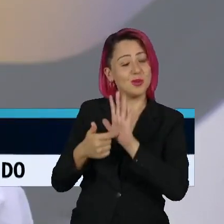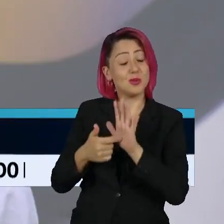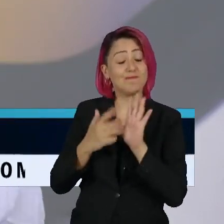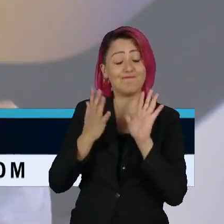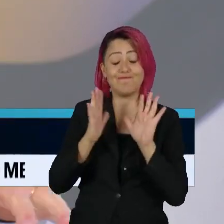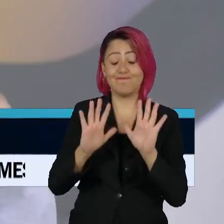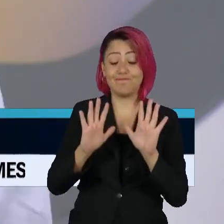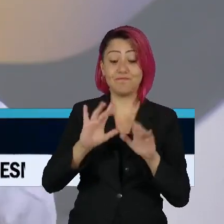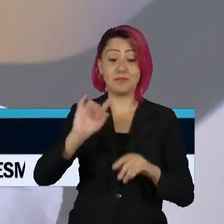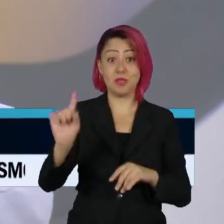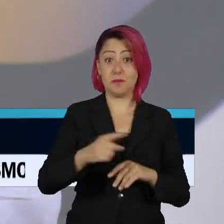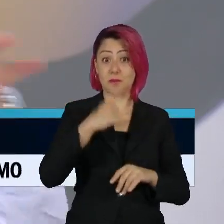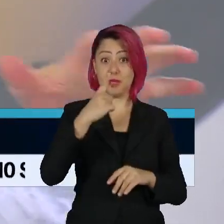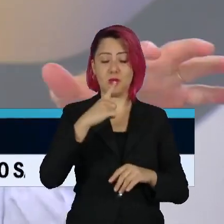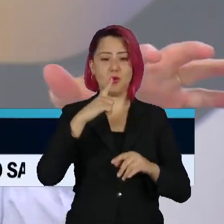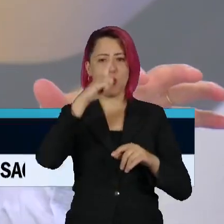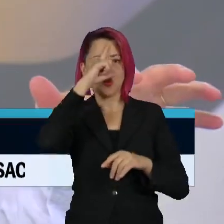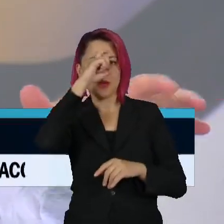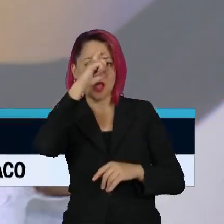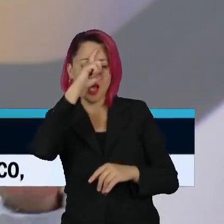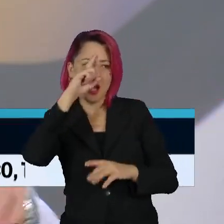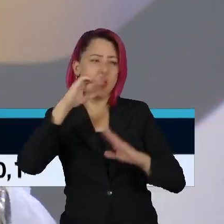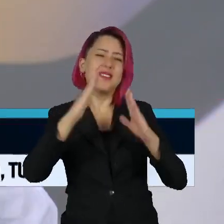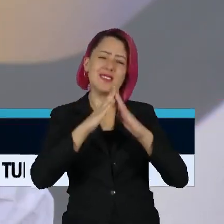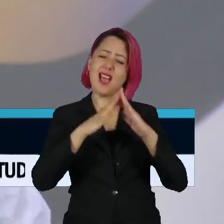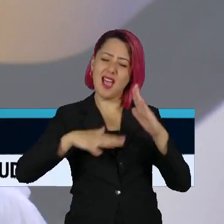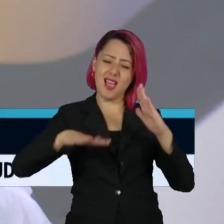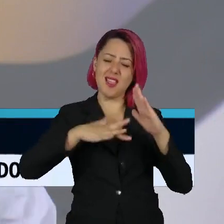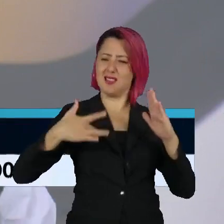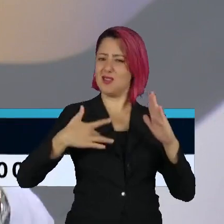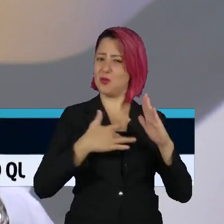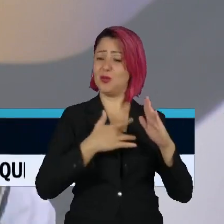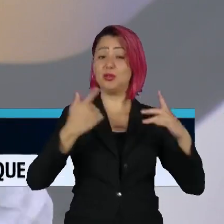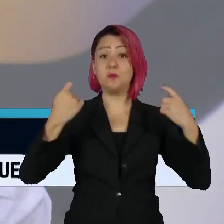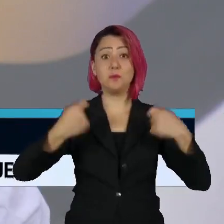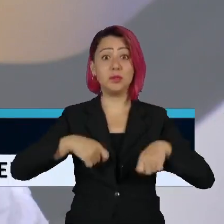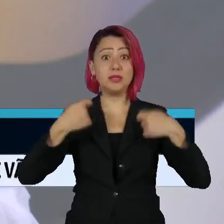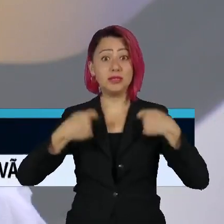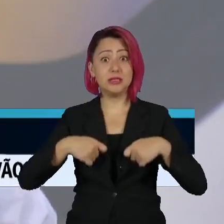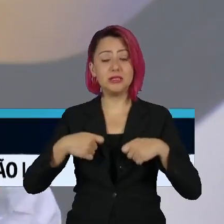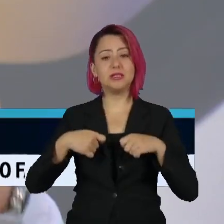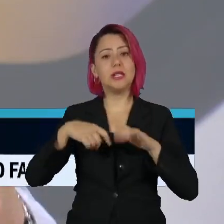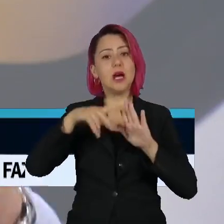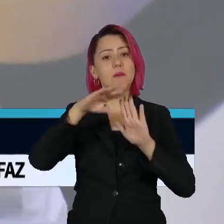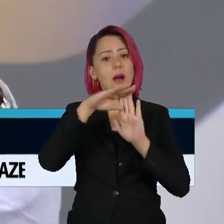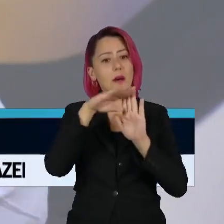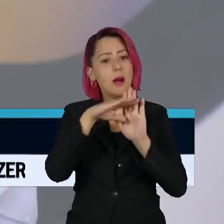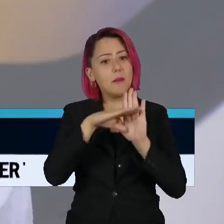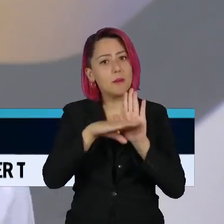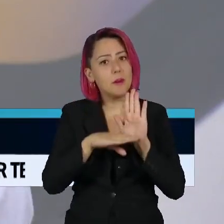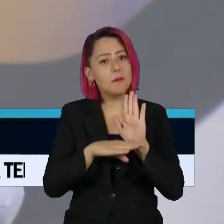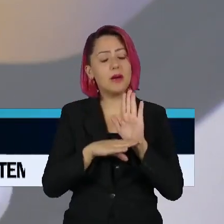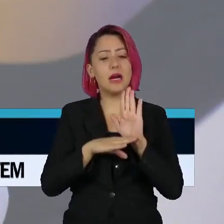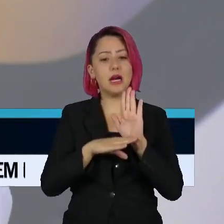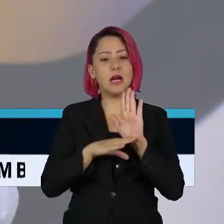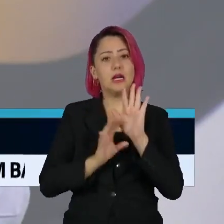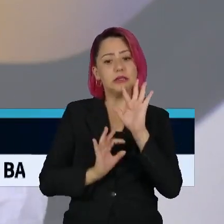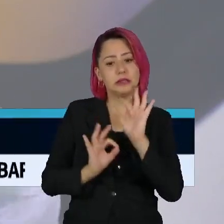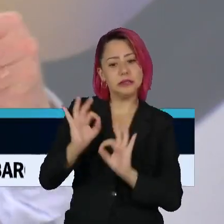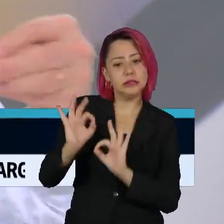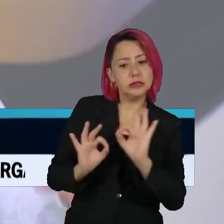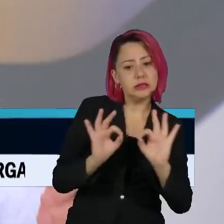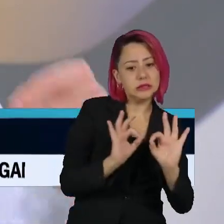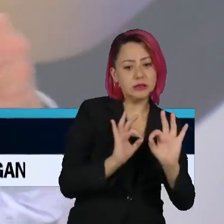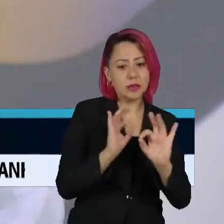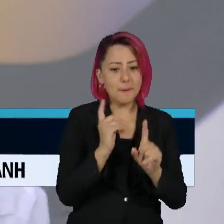os hospitais e os estabelecimentos de saúde, de uma forma geral, têm que ter programas voltados para identificar eventos